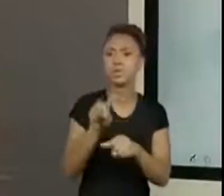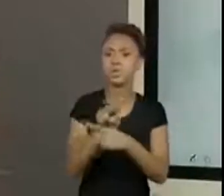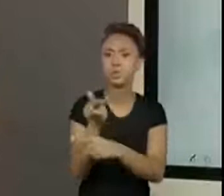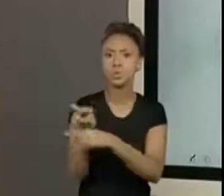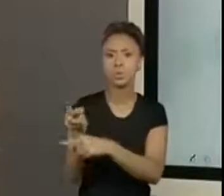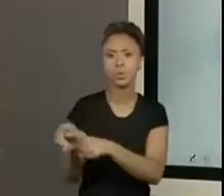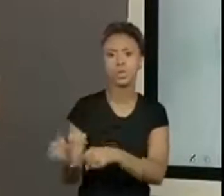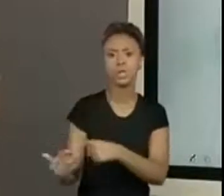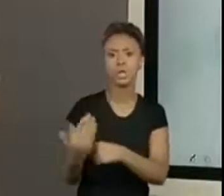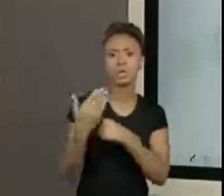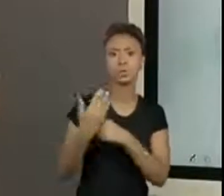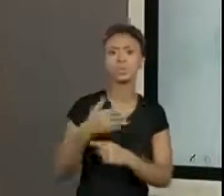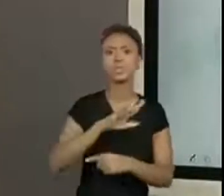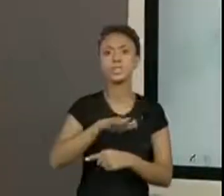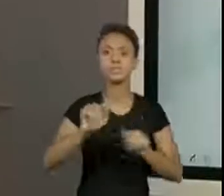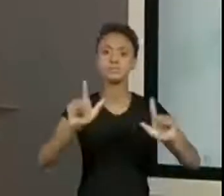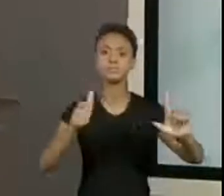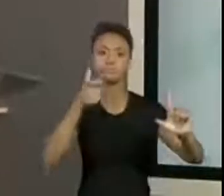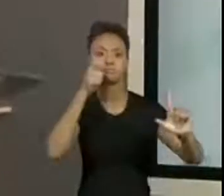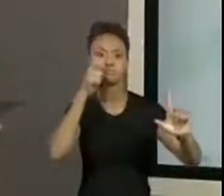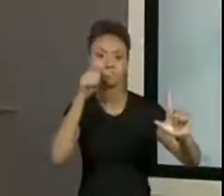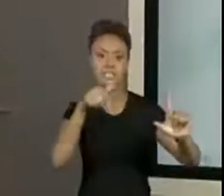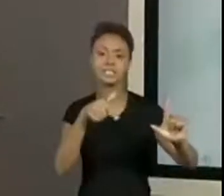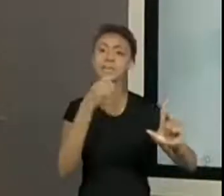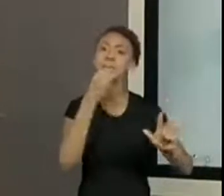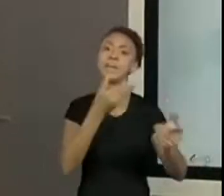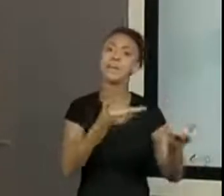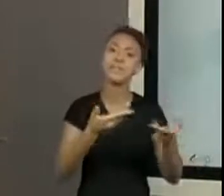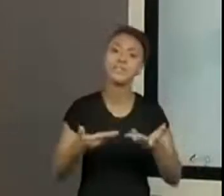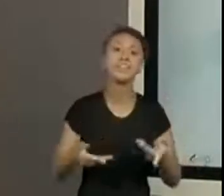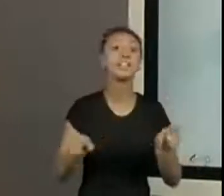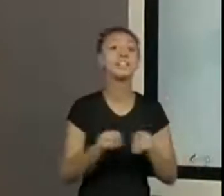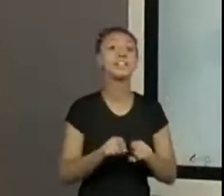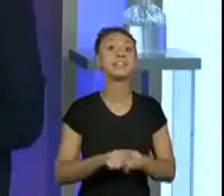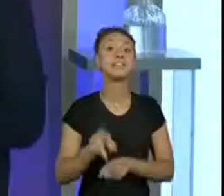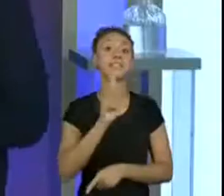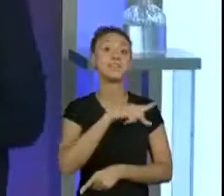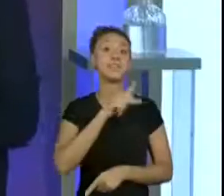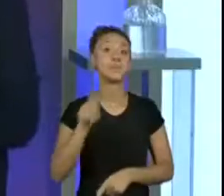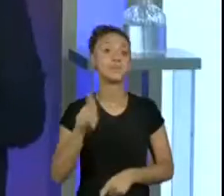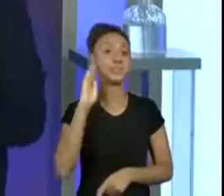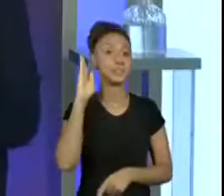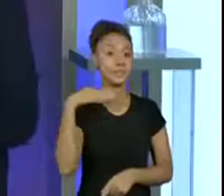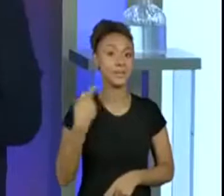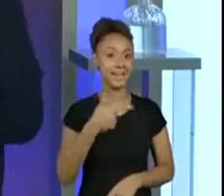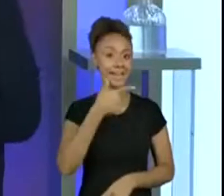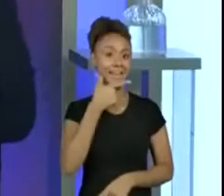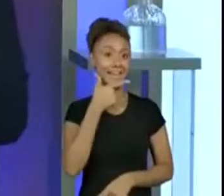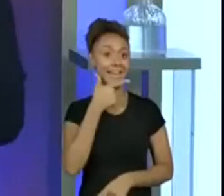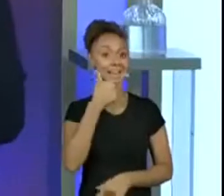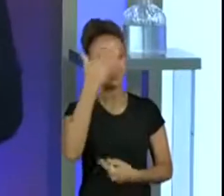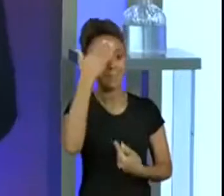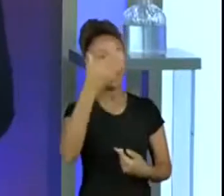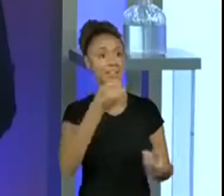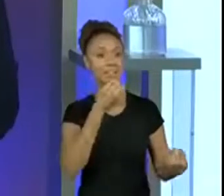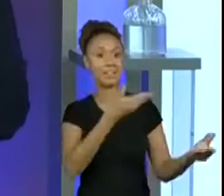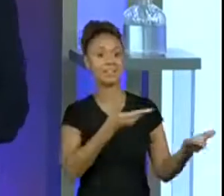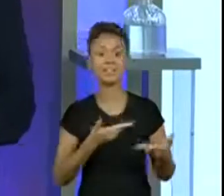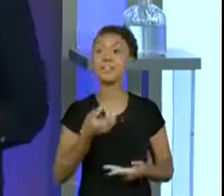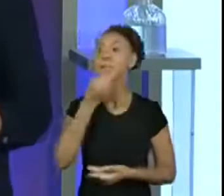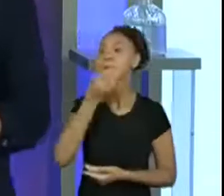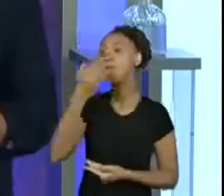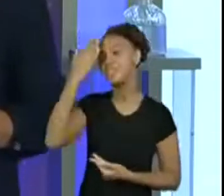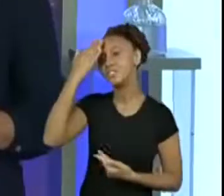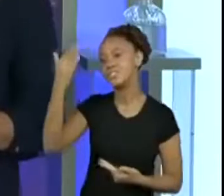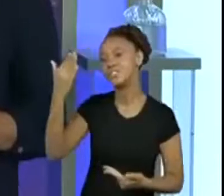obrigado também, seja bem-vindo. E professora Kelly, bem-vinda também, que está aqui conosco. Muito obrigada. Bom dia, professora Ana Paula. Bom